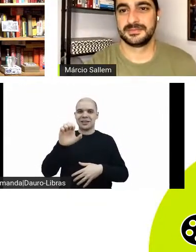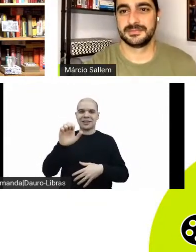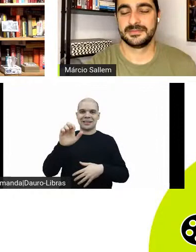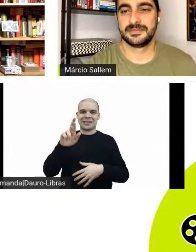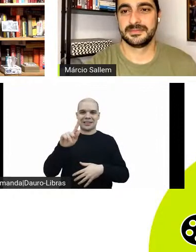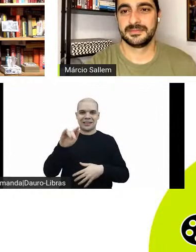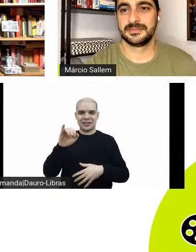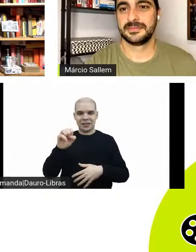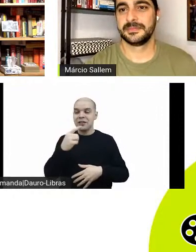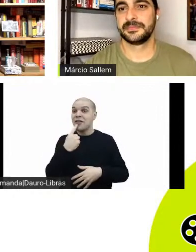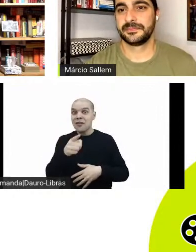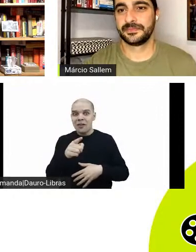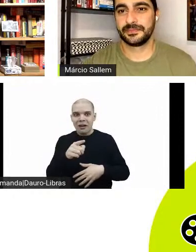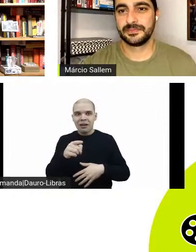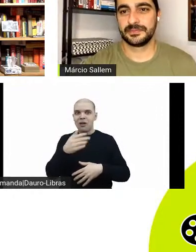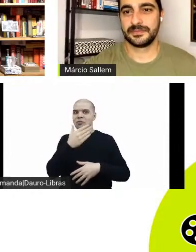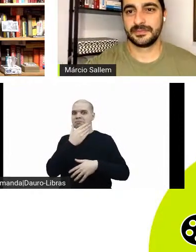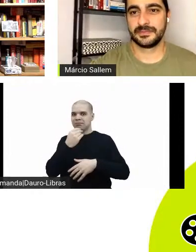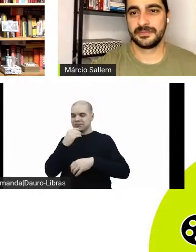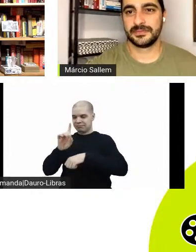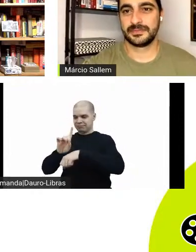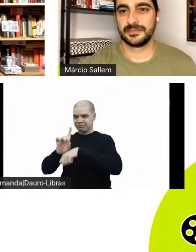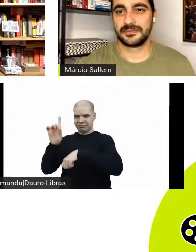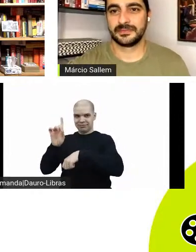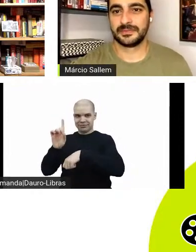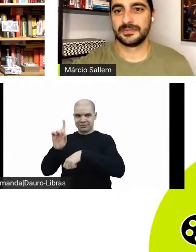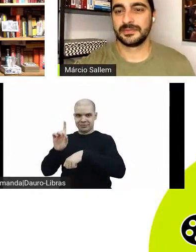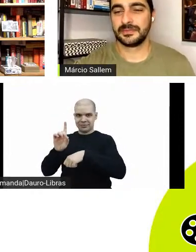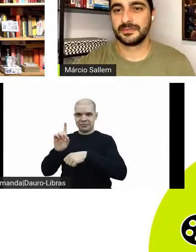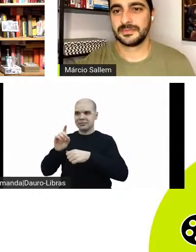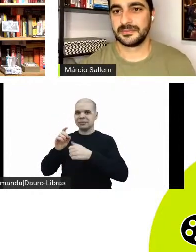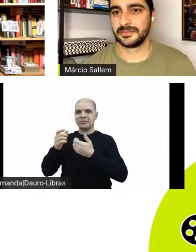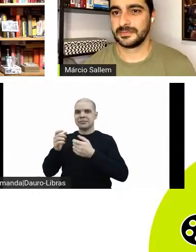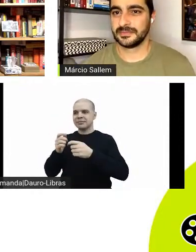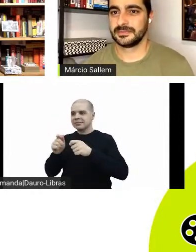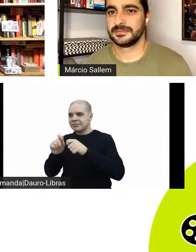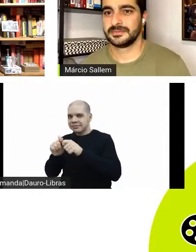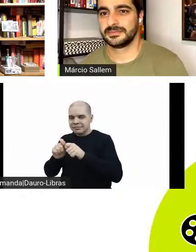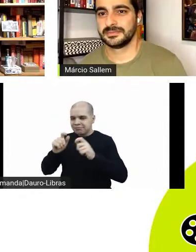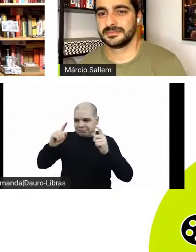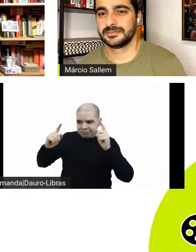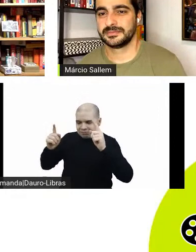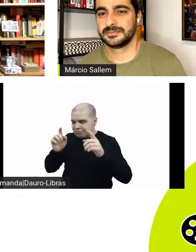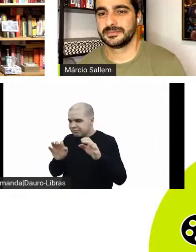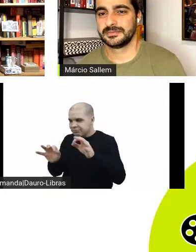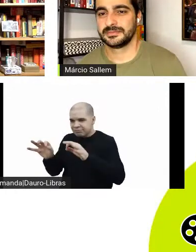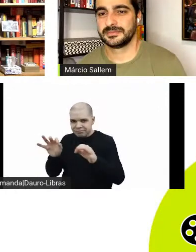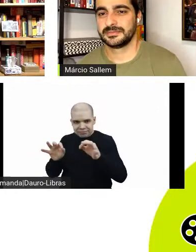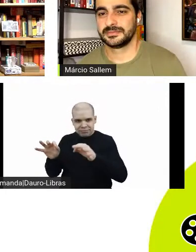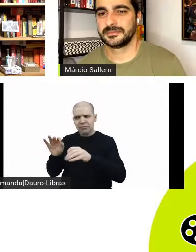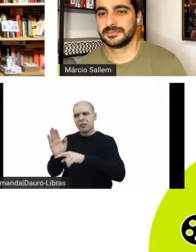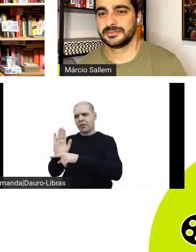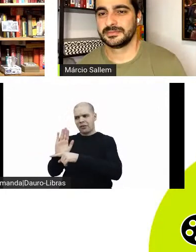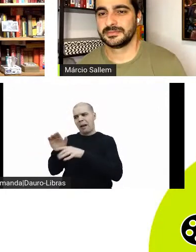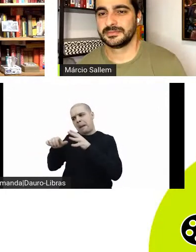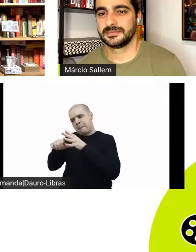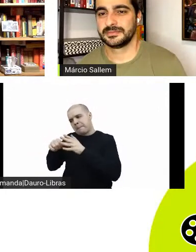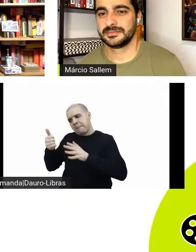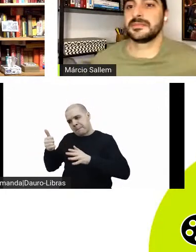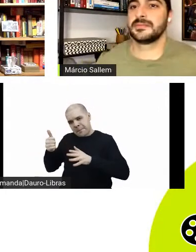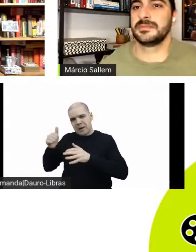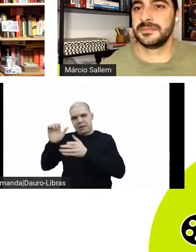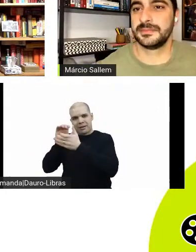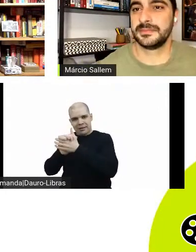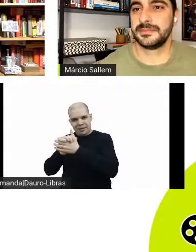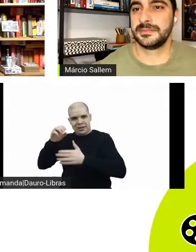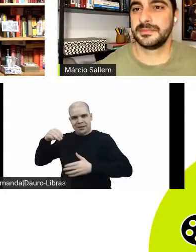né, tanto do Hogan como realizador de primeira obra com esse filme de Muriel, que teve um grande impacto, né, só reforçando que é difícil